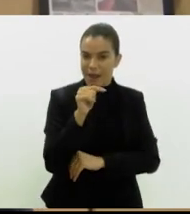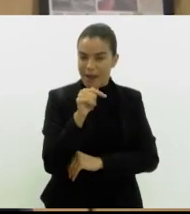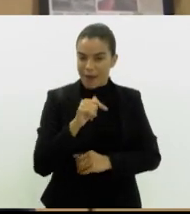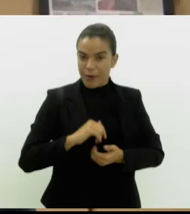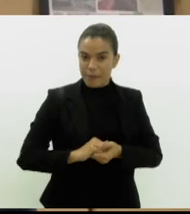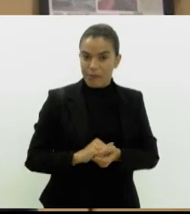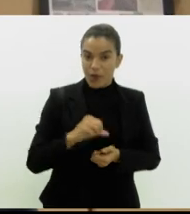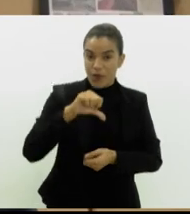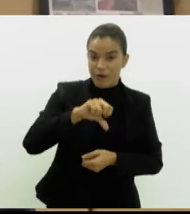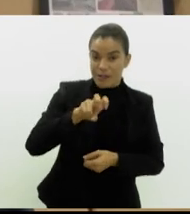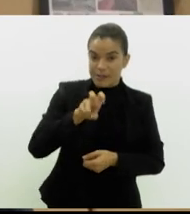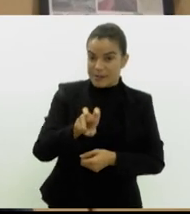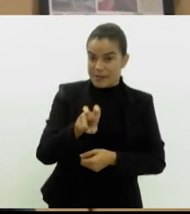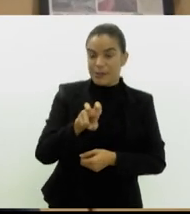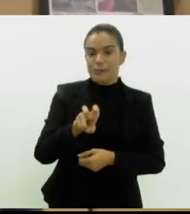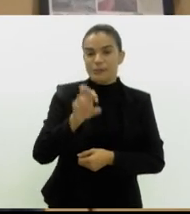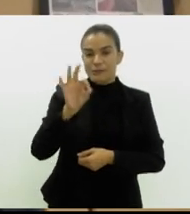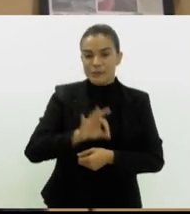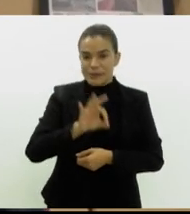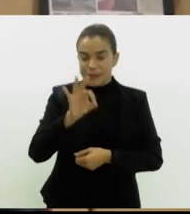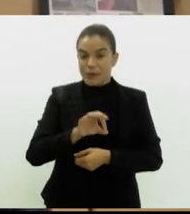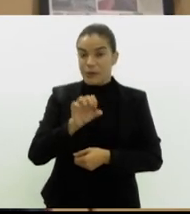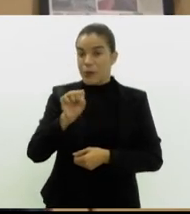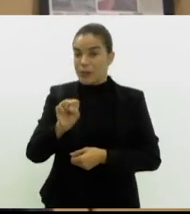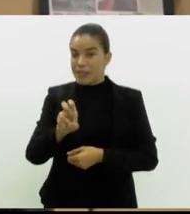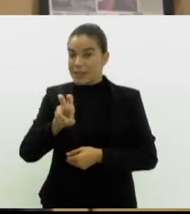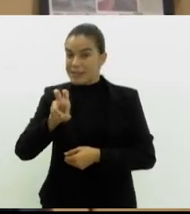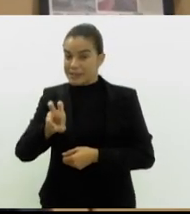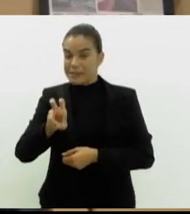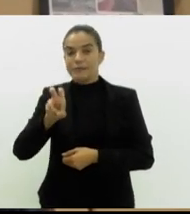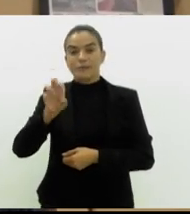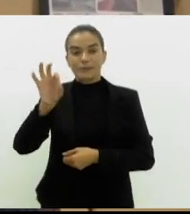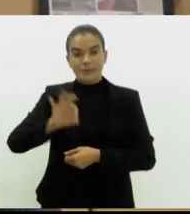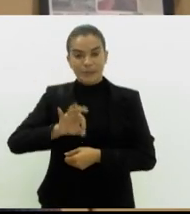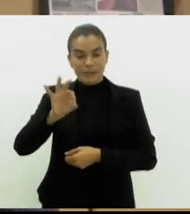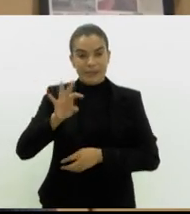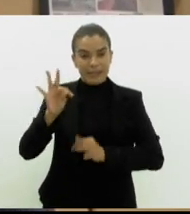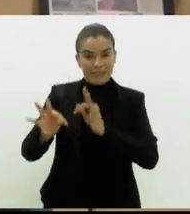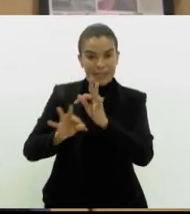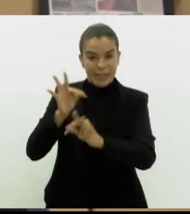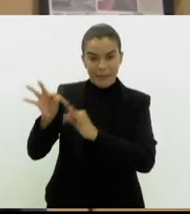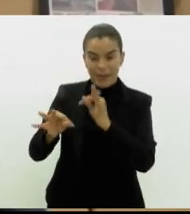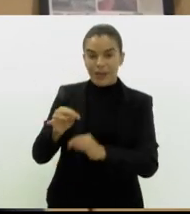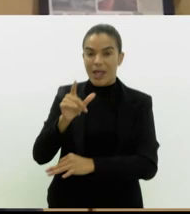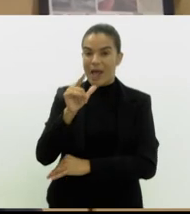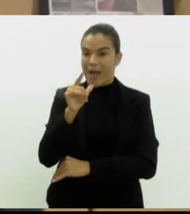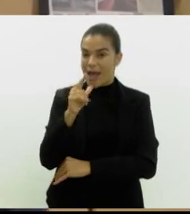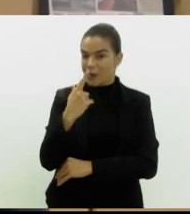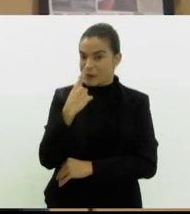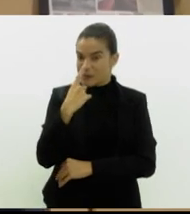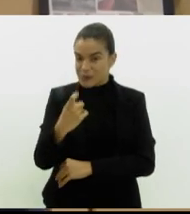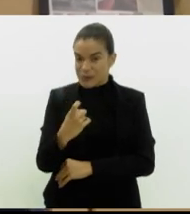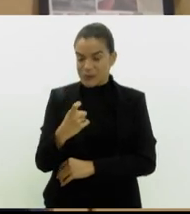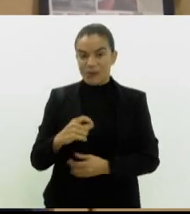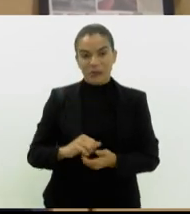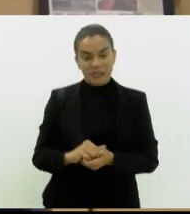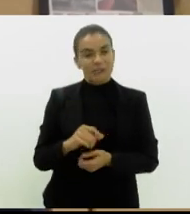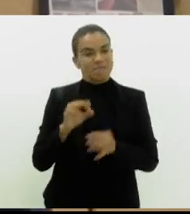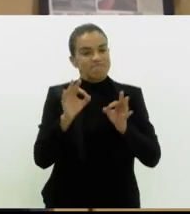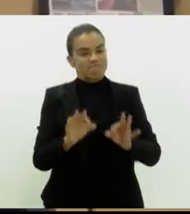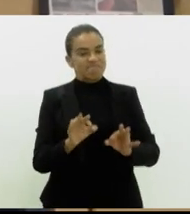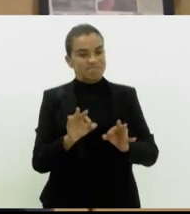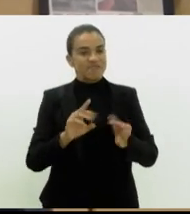95% de coleta de esgoto e 85% de tratamento do esgoto gerado. Isso, certamente, vai